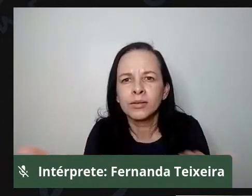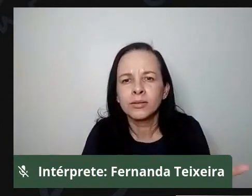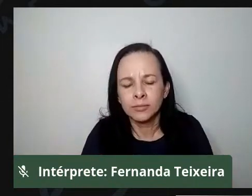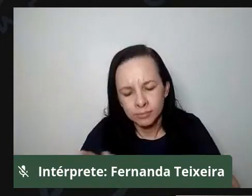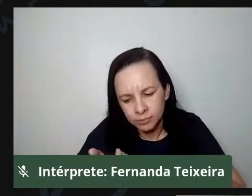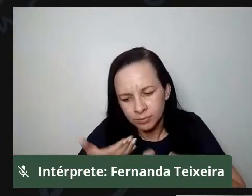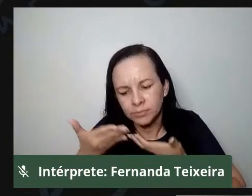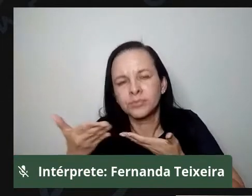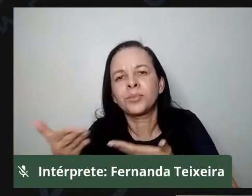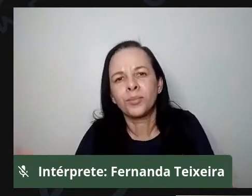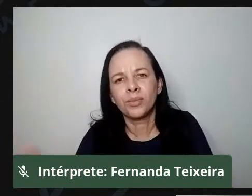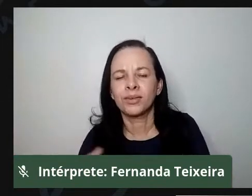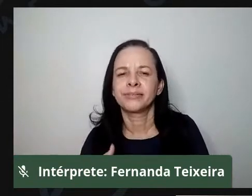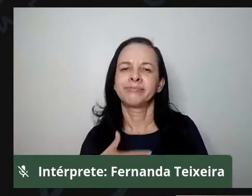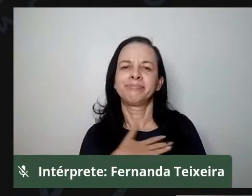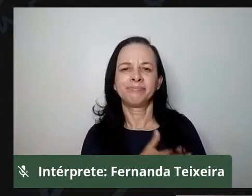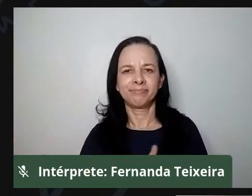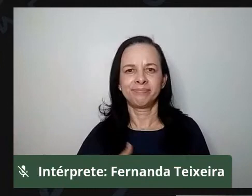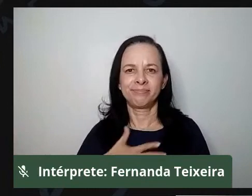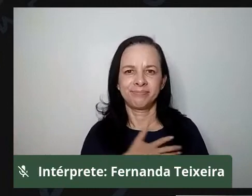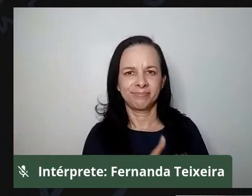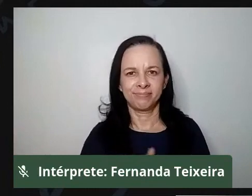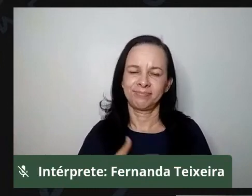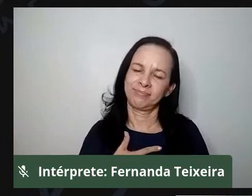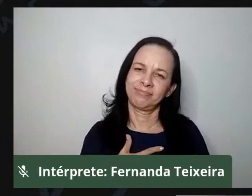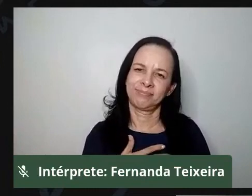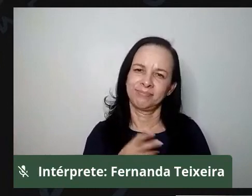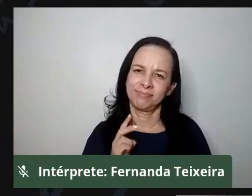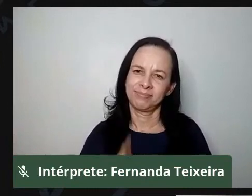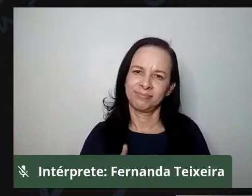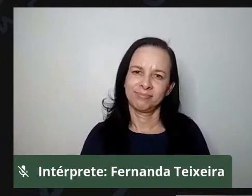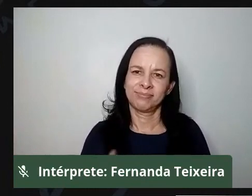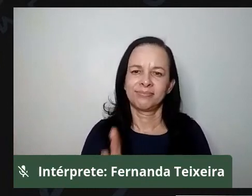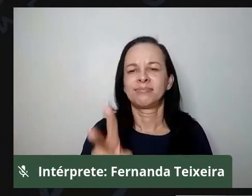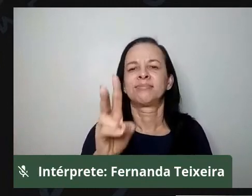gostaria mesmo, né, nós gostaríamos de ir para Jacob, né,